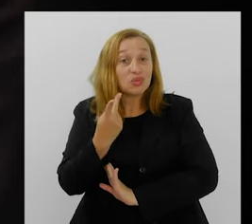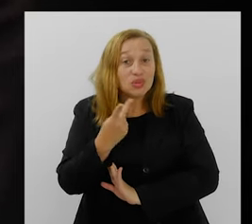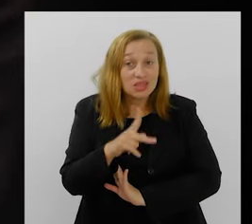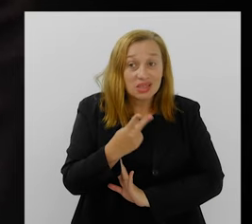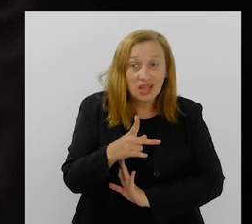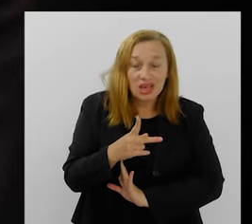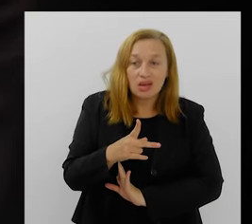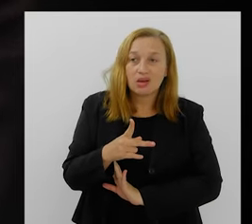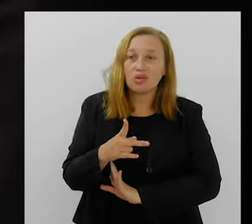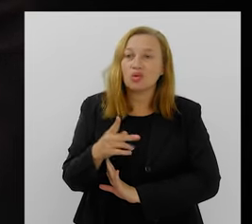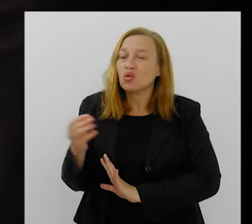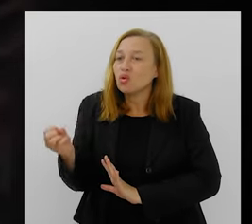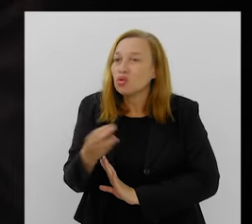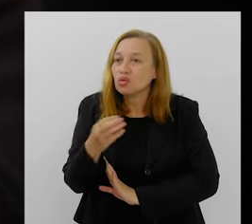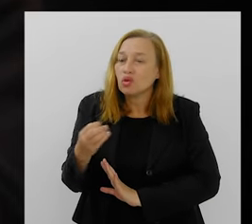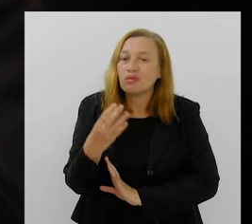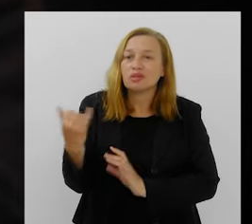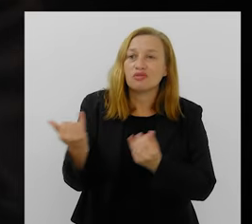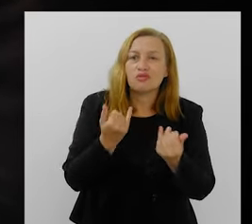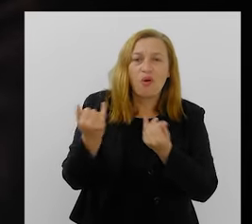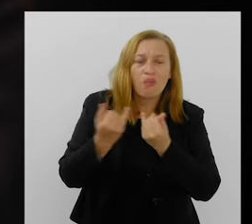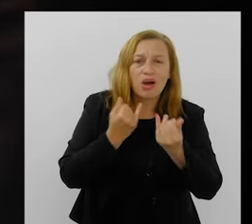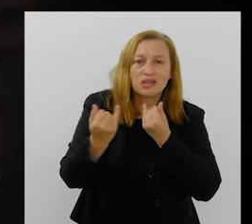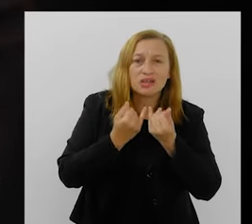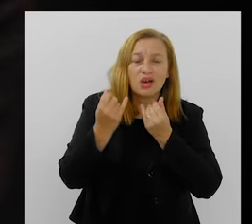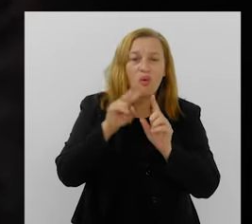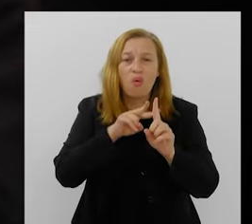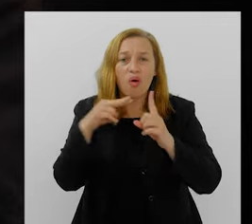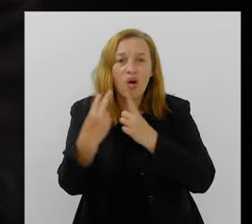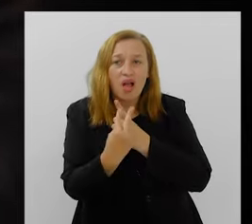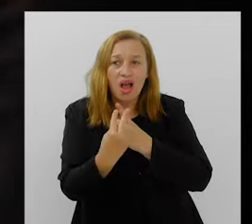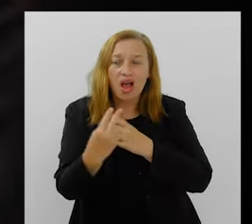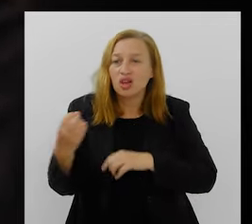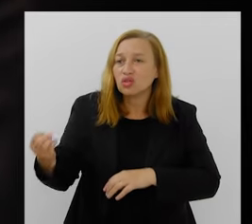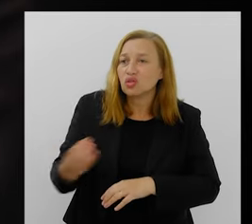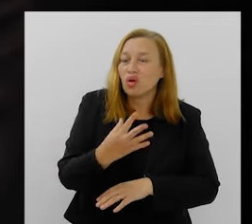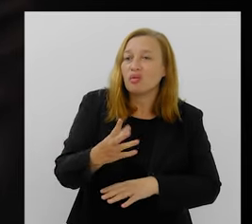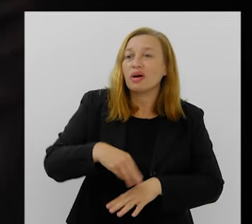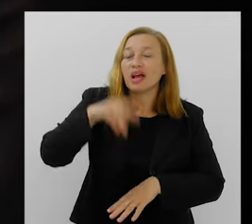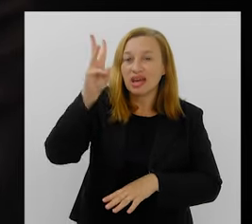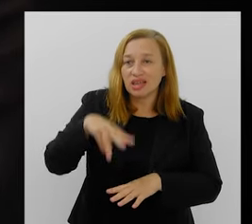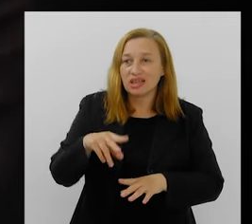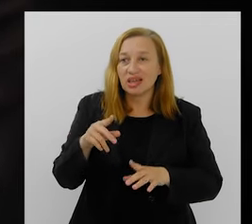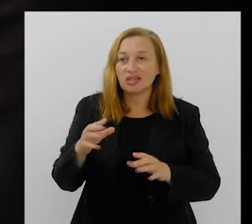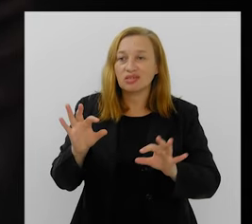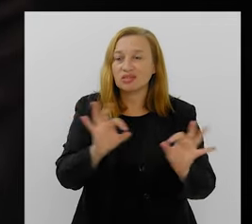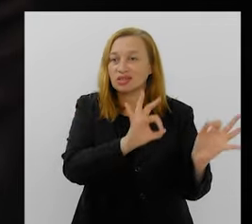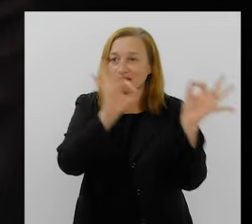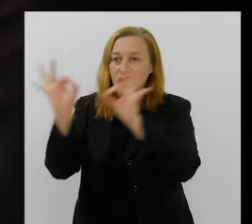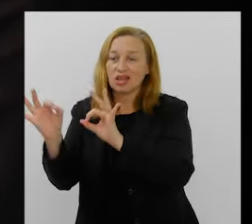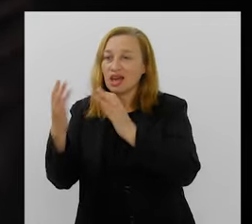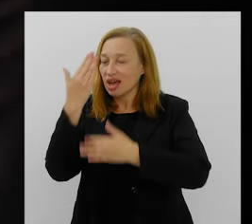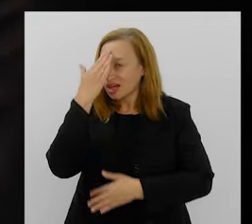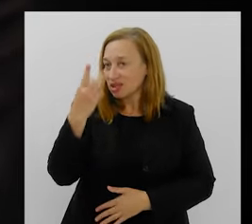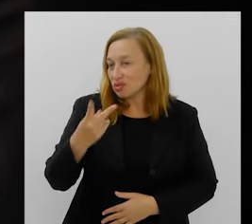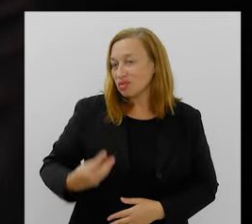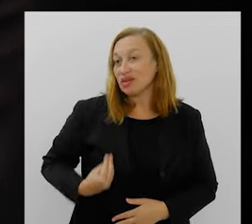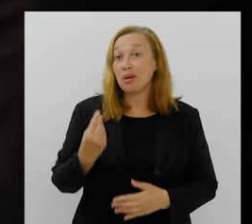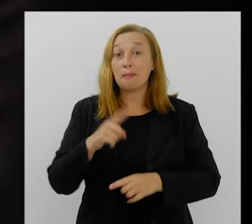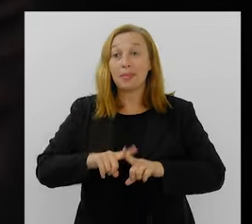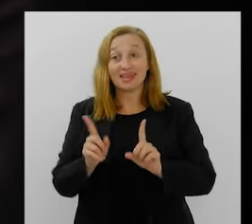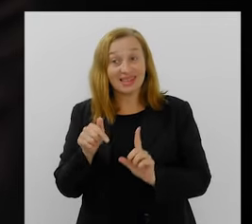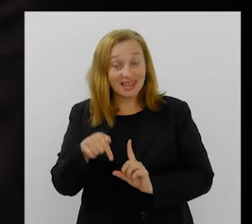novidades também, novos olhares para quem está nos assistindo. Então, eu te agradeço demais a presença.